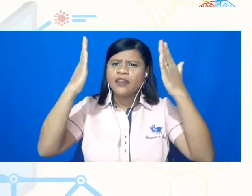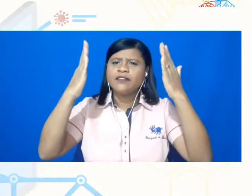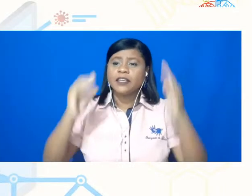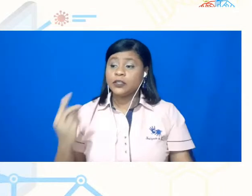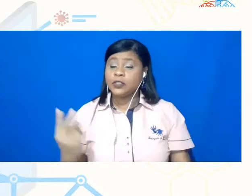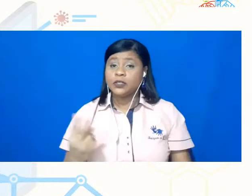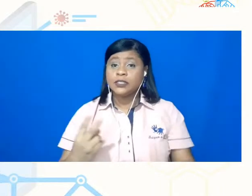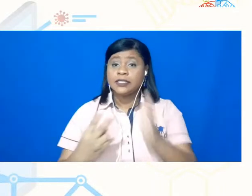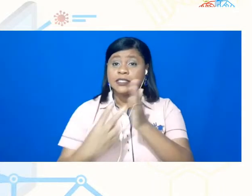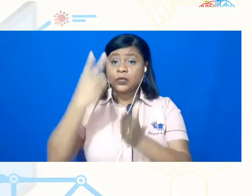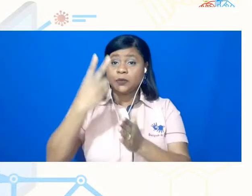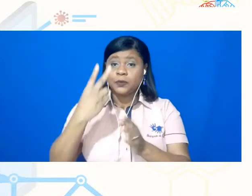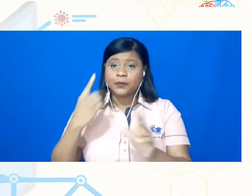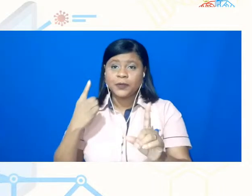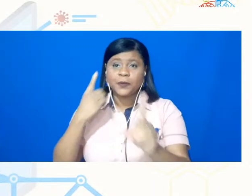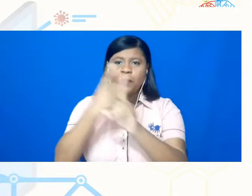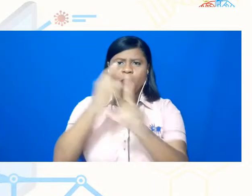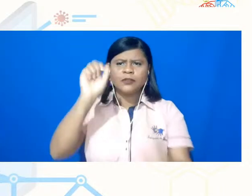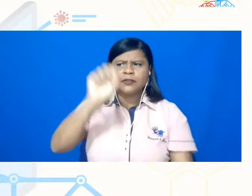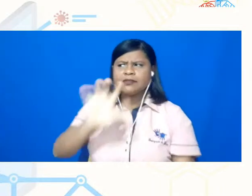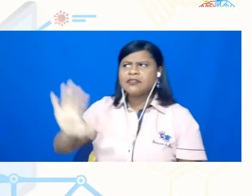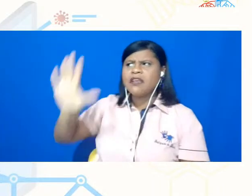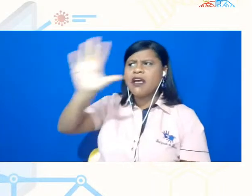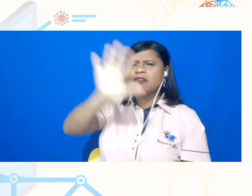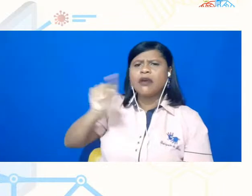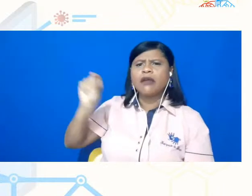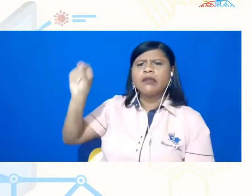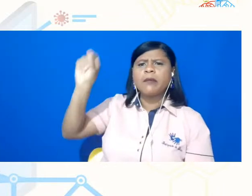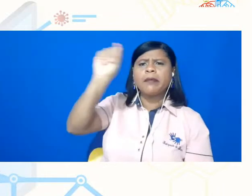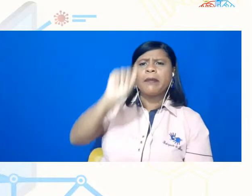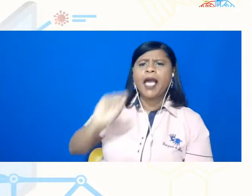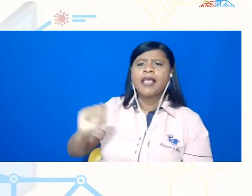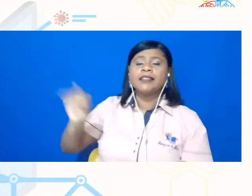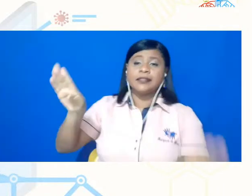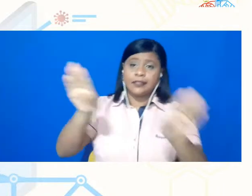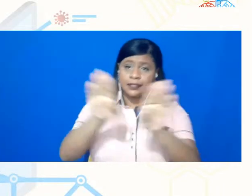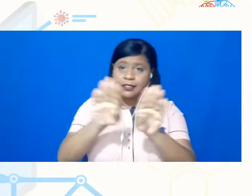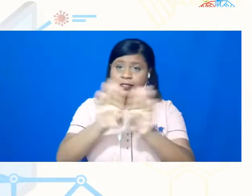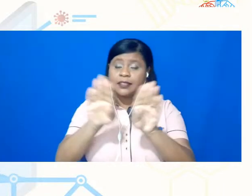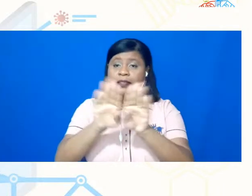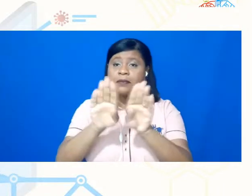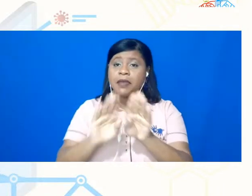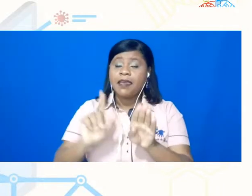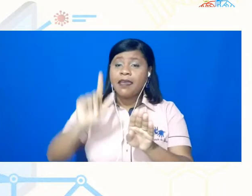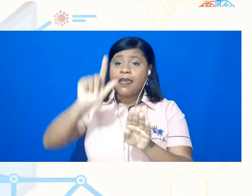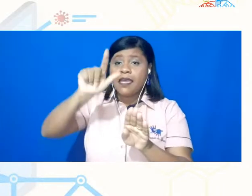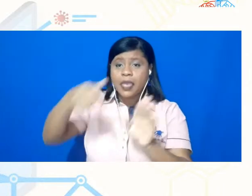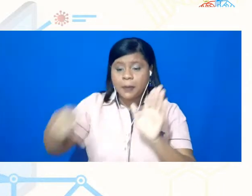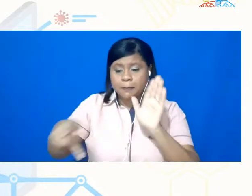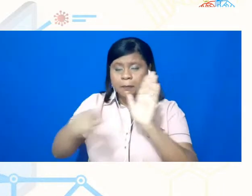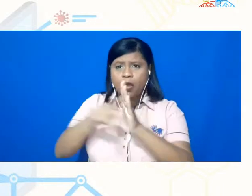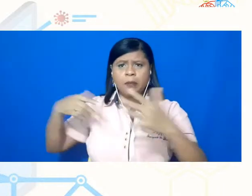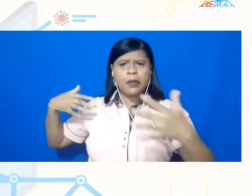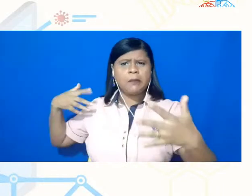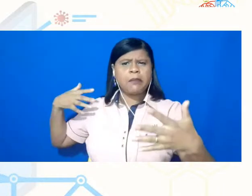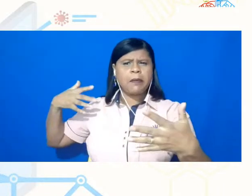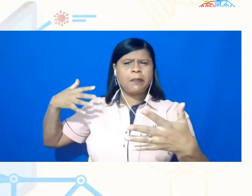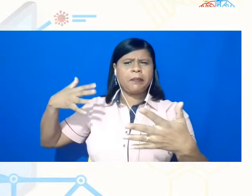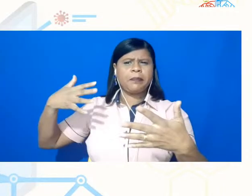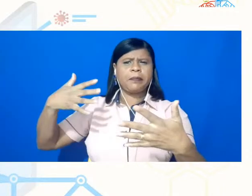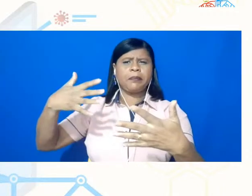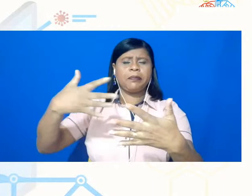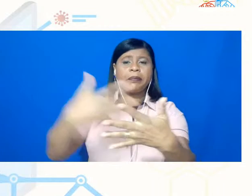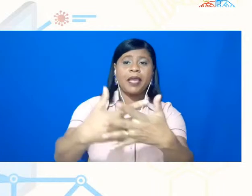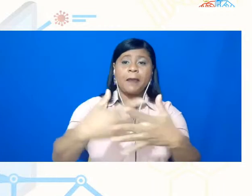nacional, ele também é uma, tanto uma coroação dessa caminhada até aqui, como